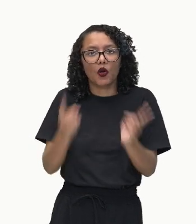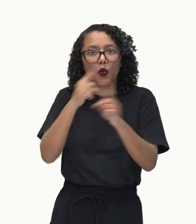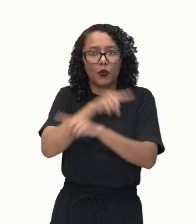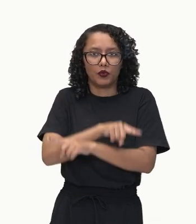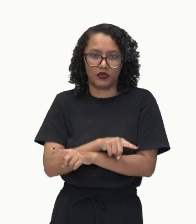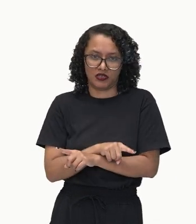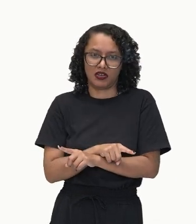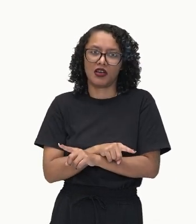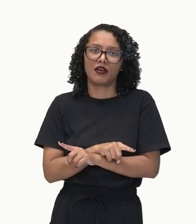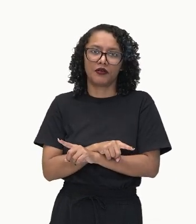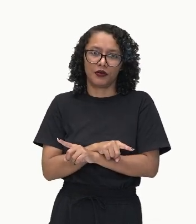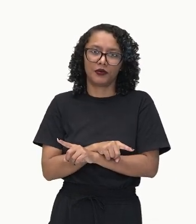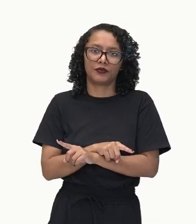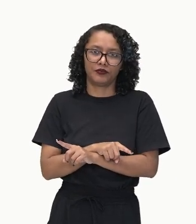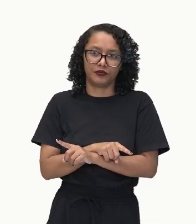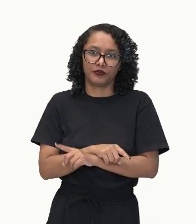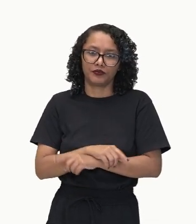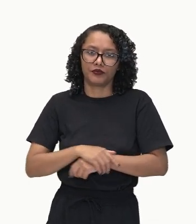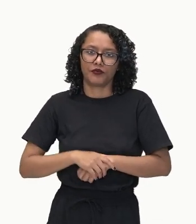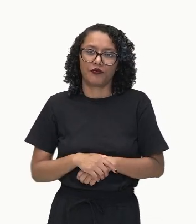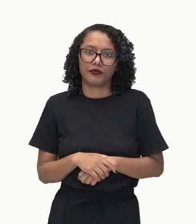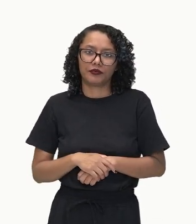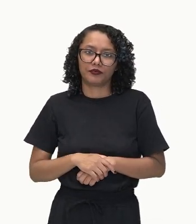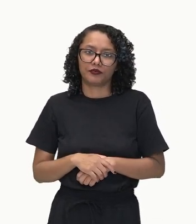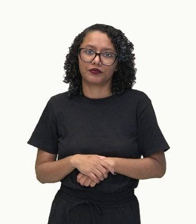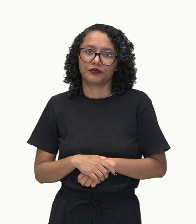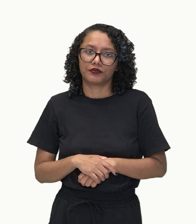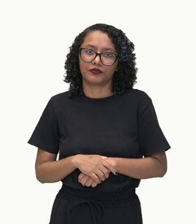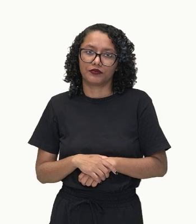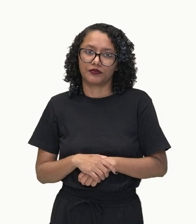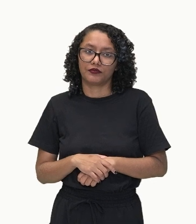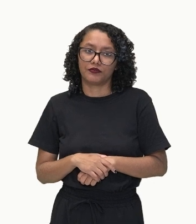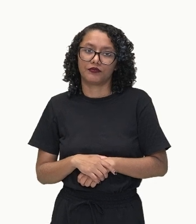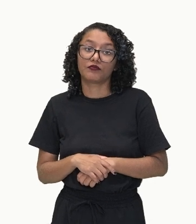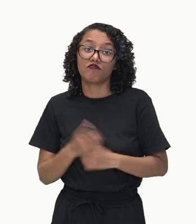Adversativas são opostas. Então, eles vão trazer ideias opostas.